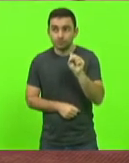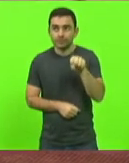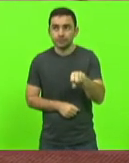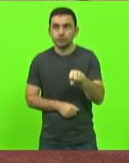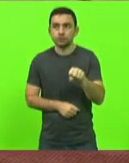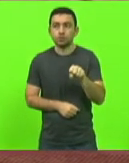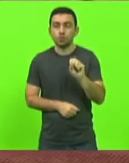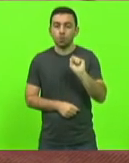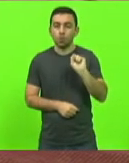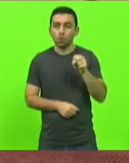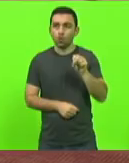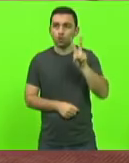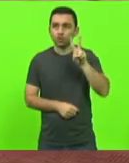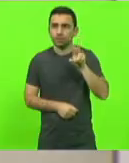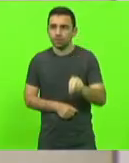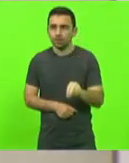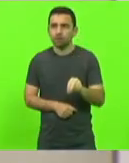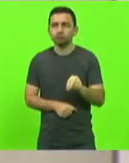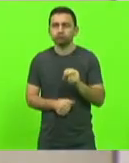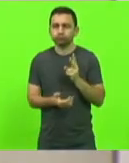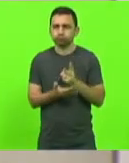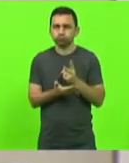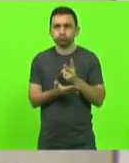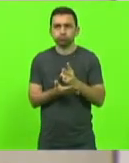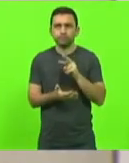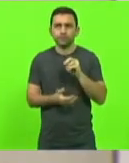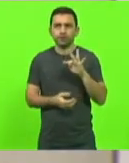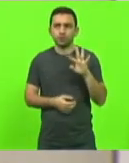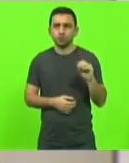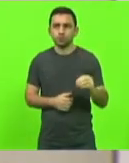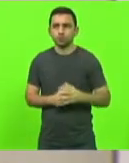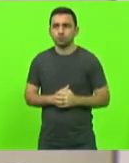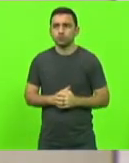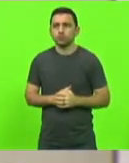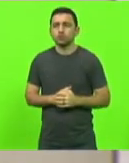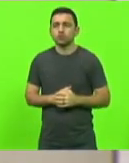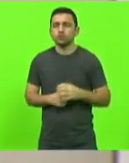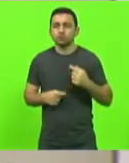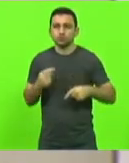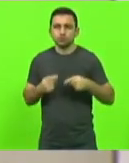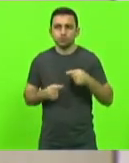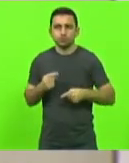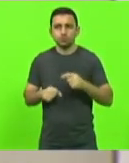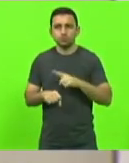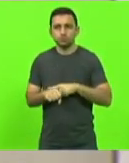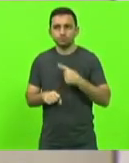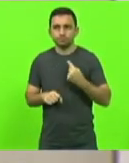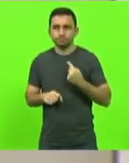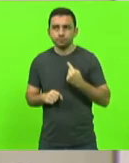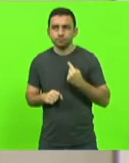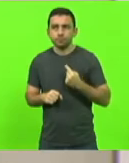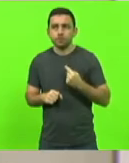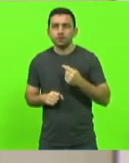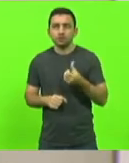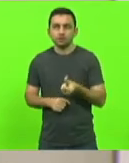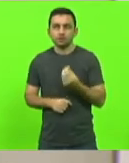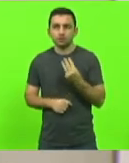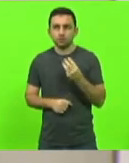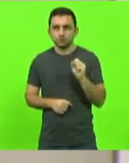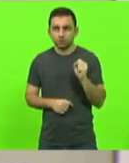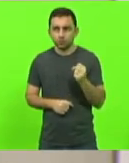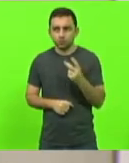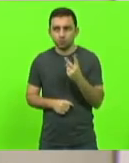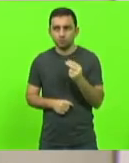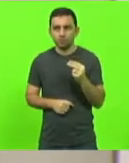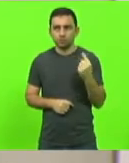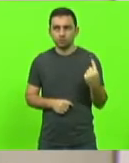votos não. Está mantido o veto. Discussão e votação em turno único da mensagem de veto 638, 2021, autor governo